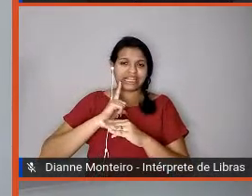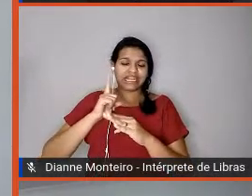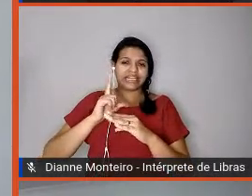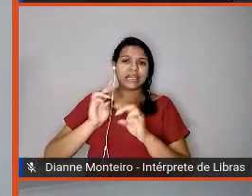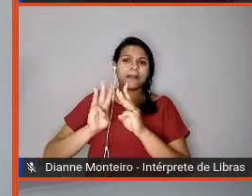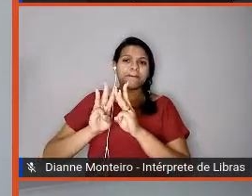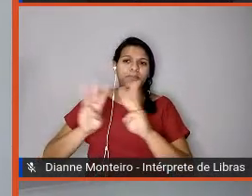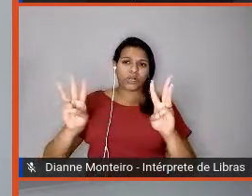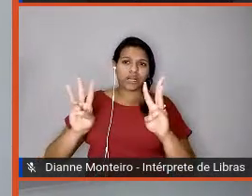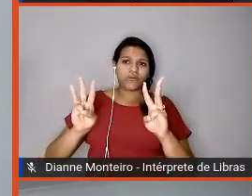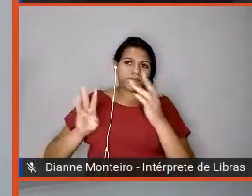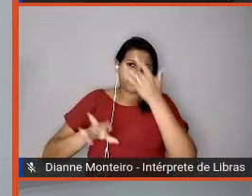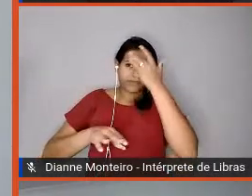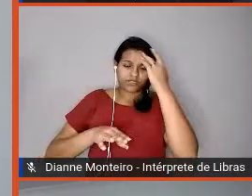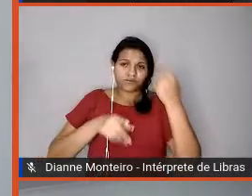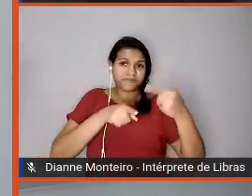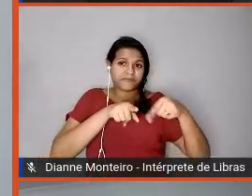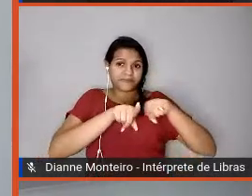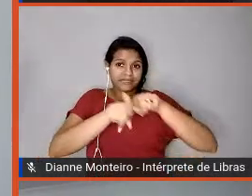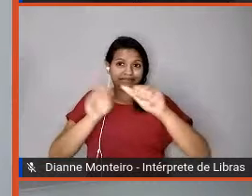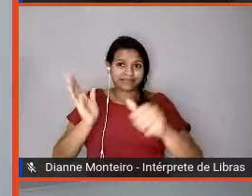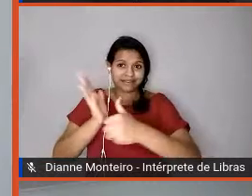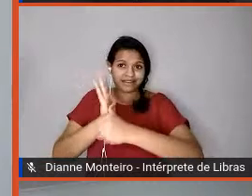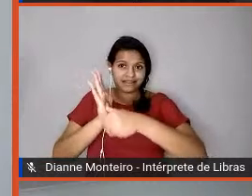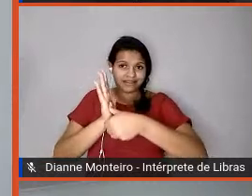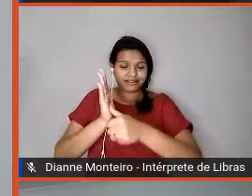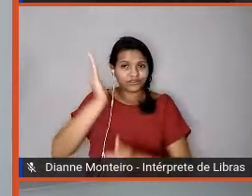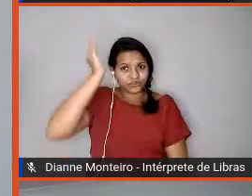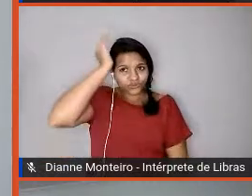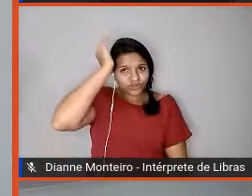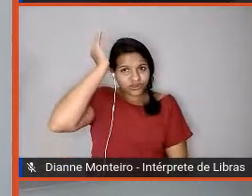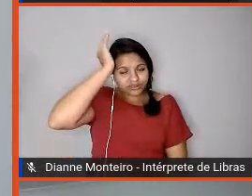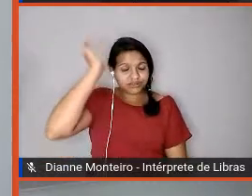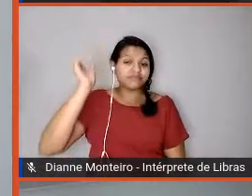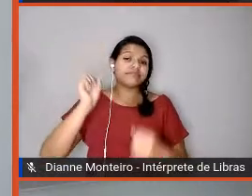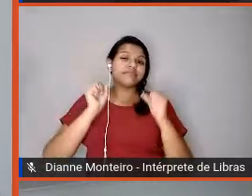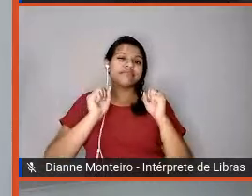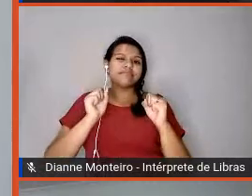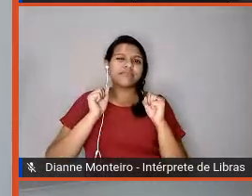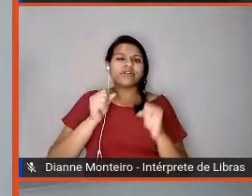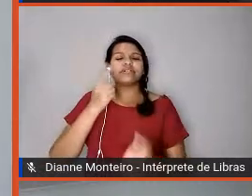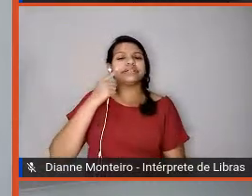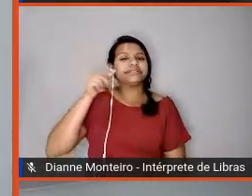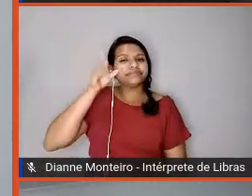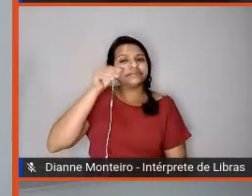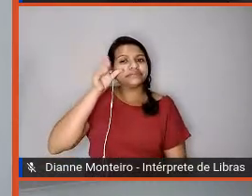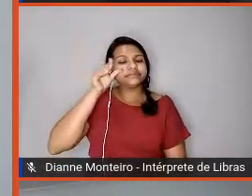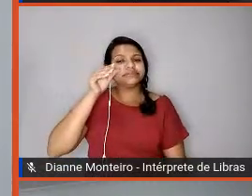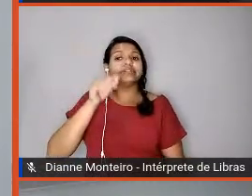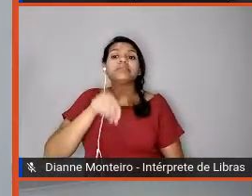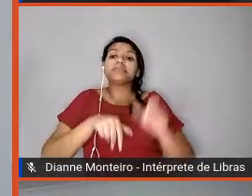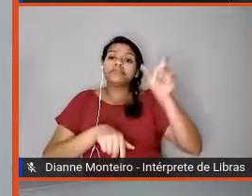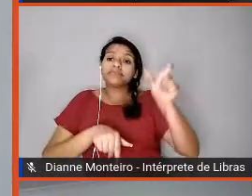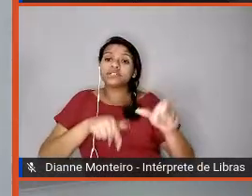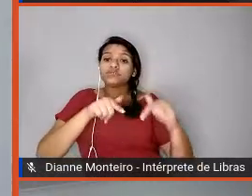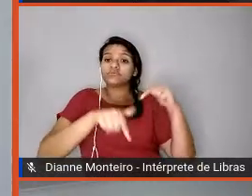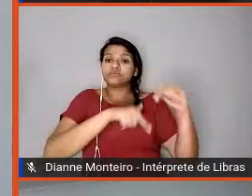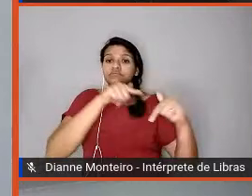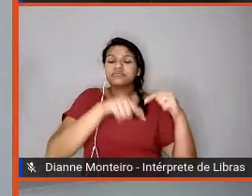SESC, você pode ver qual a unidade mais próxima do colaborador e oferecer as atividades que estão sendo